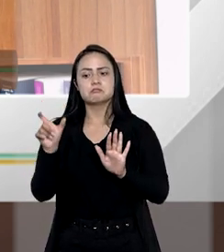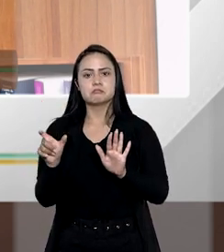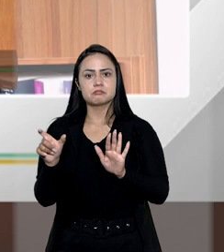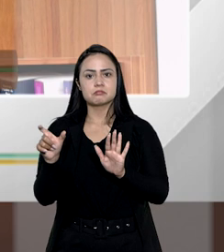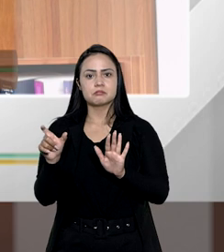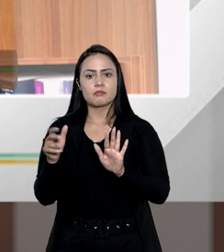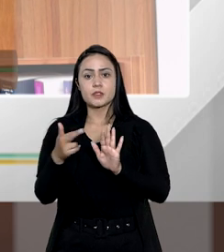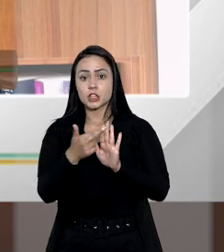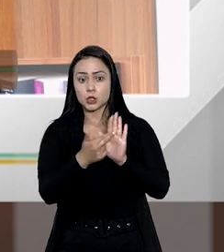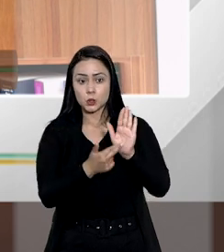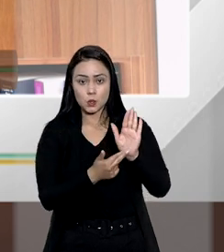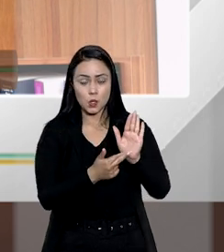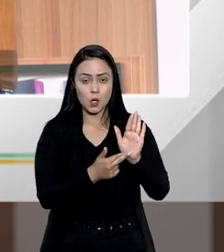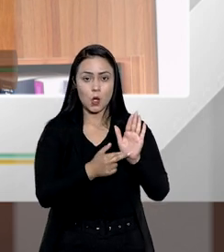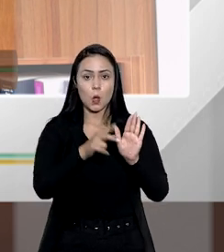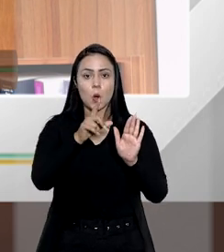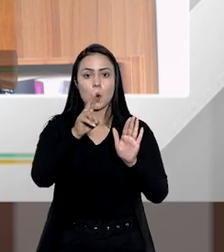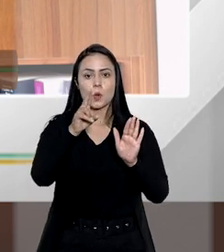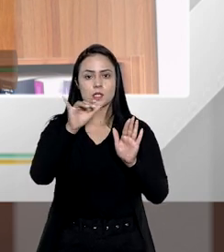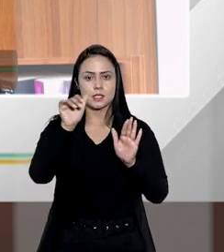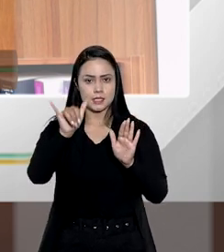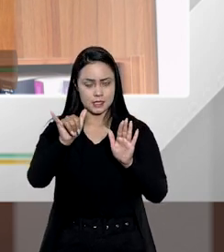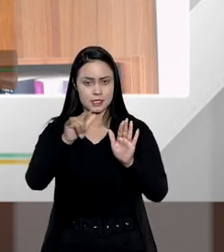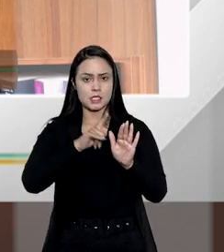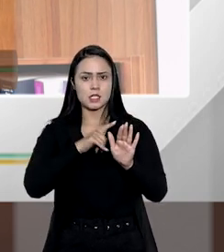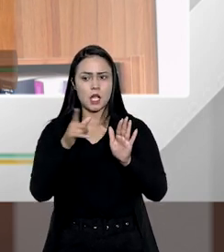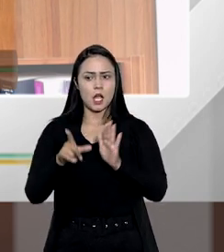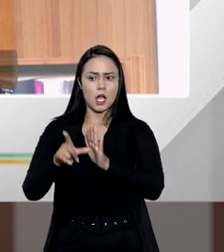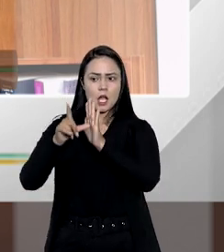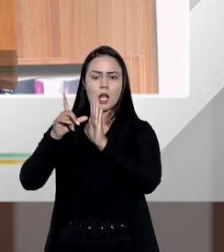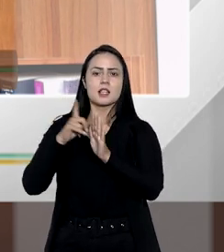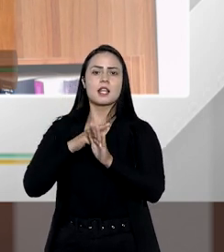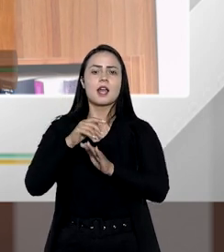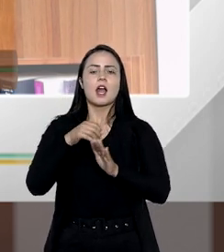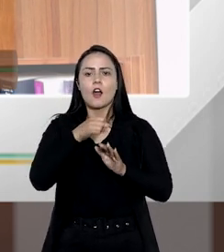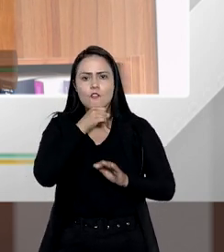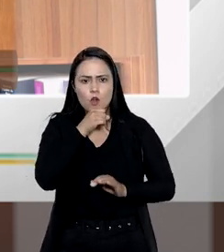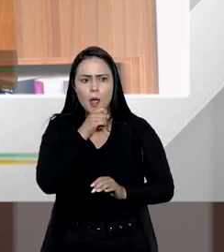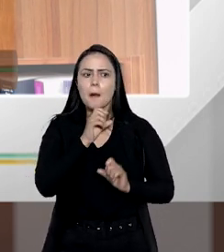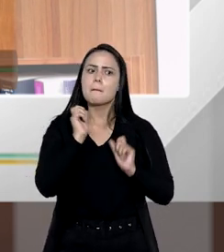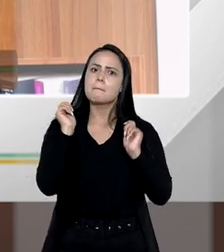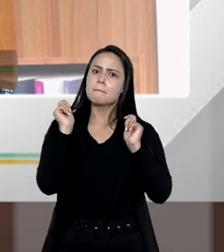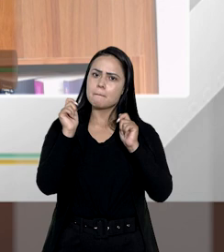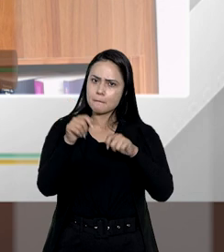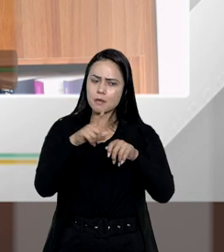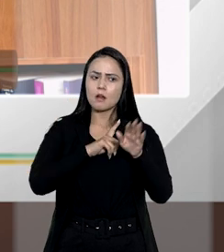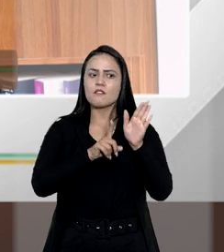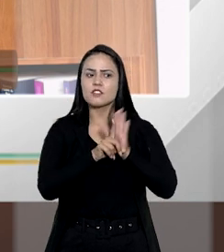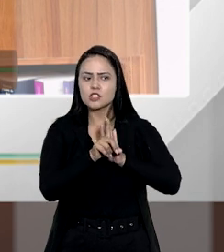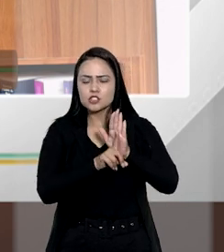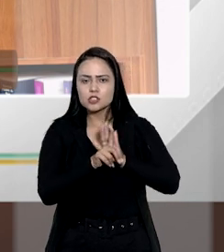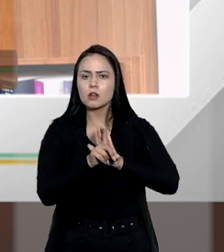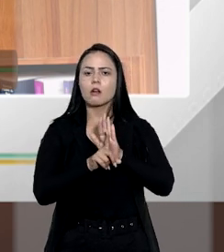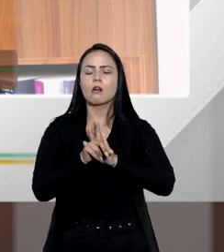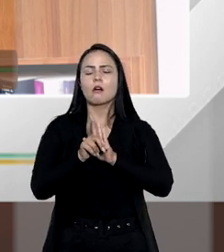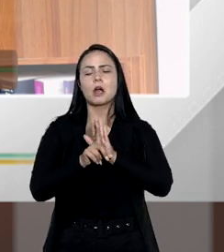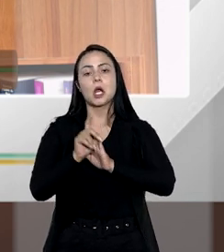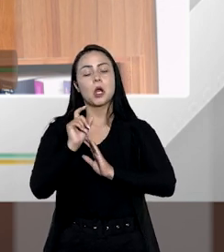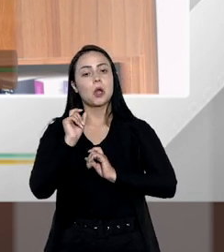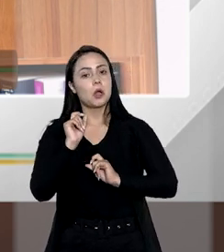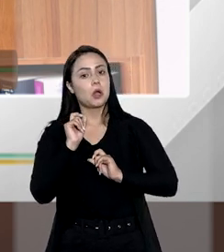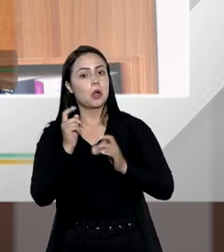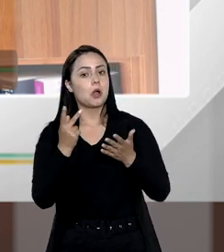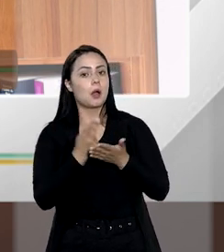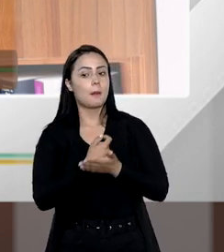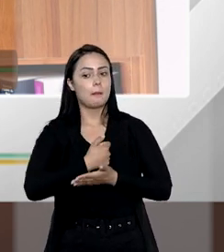de relatoria da Nancy Andrig, de que essa ancestralidade avoenga poderia, então, ser investigada independentemente de